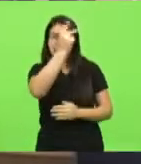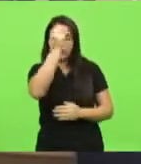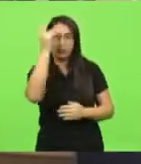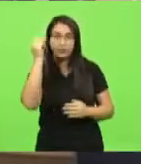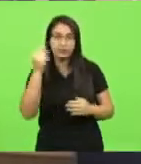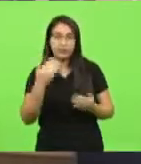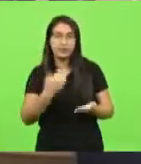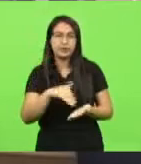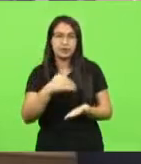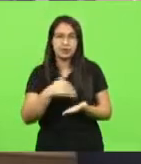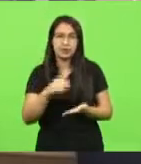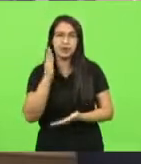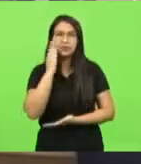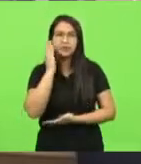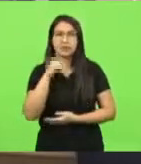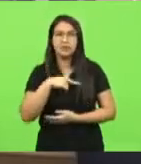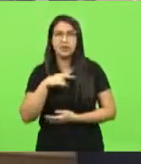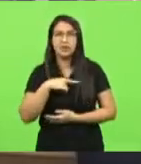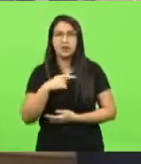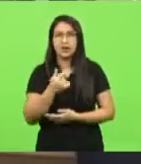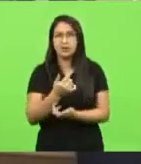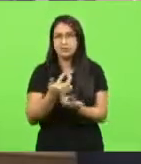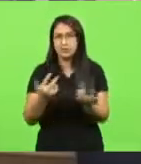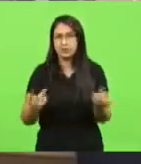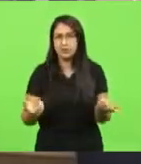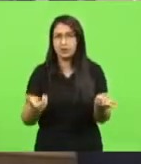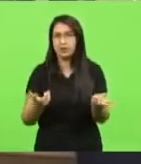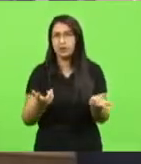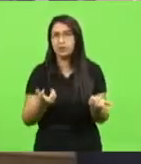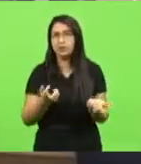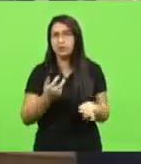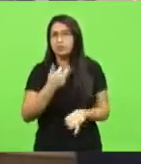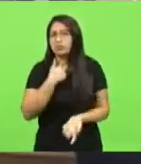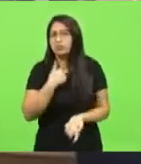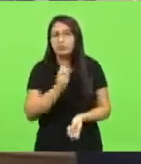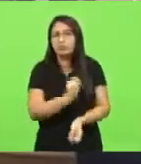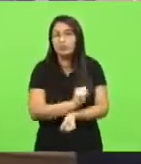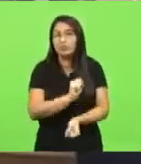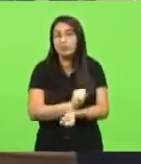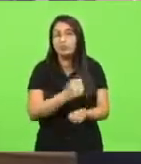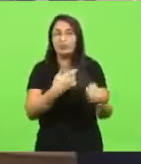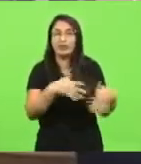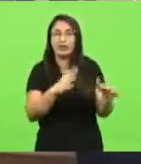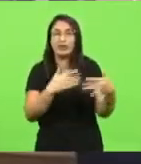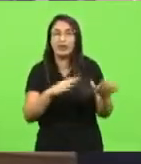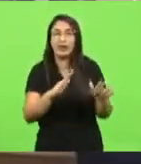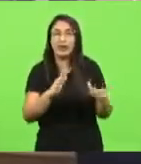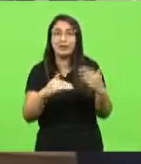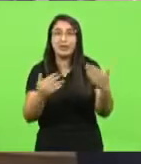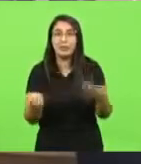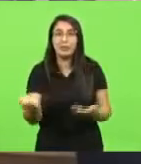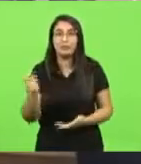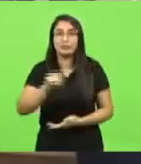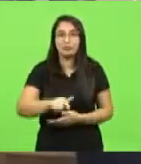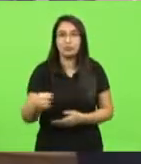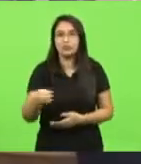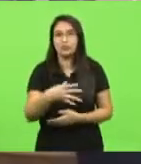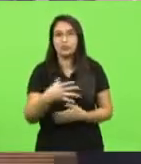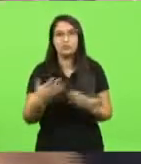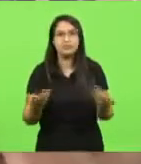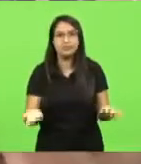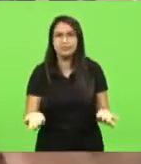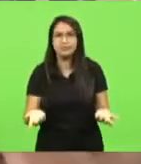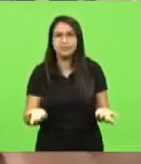coisas que acabam e que não pode esperar acabar para depois renovar sabe? É um negócio